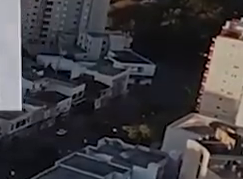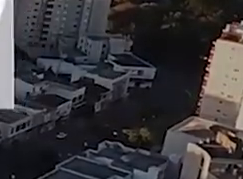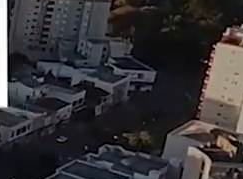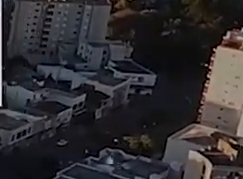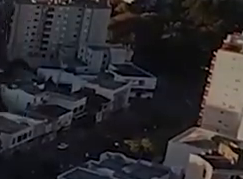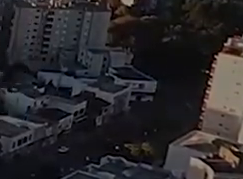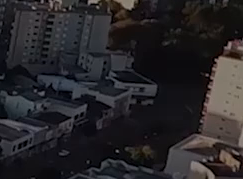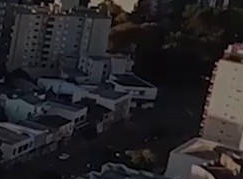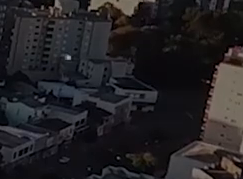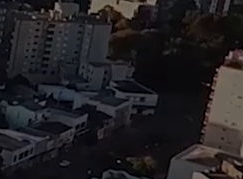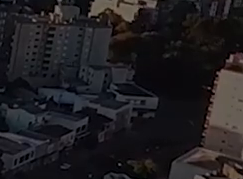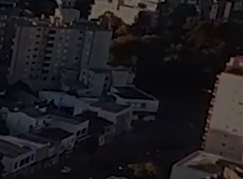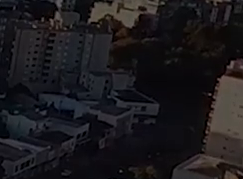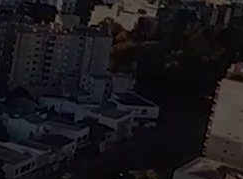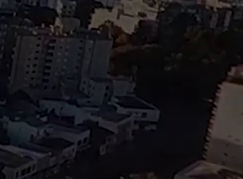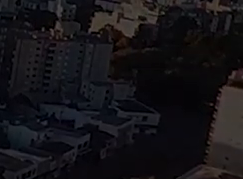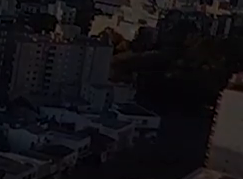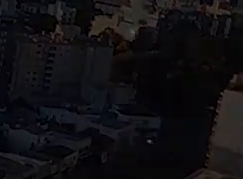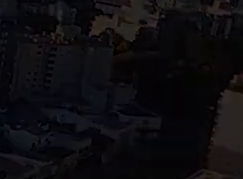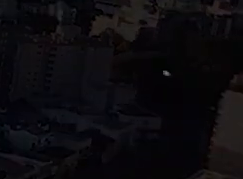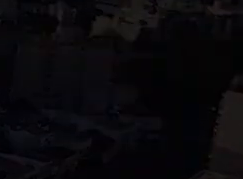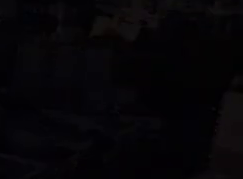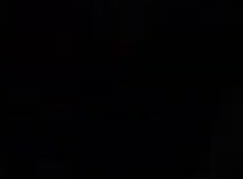Música Música Música Música Obrigado.